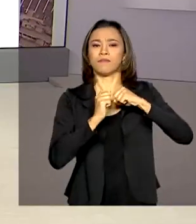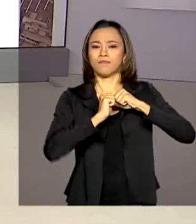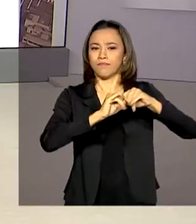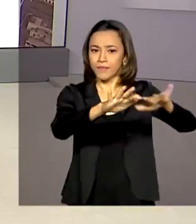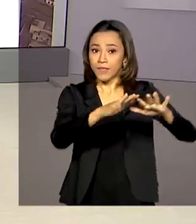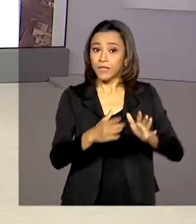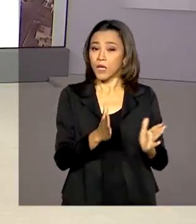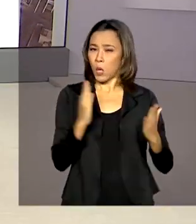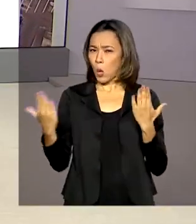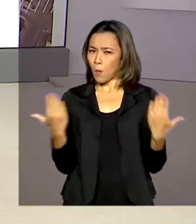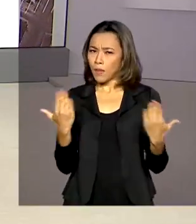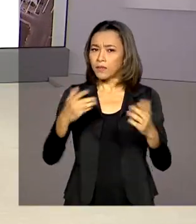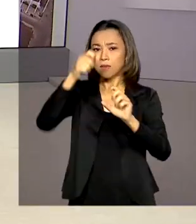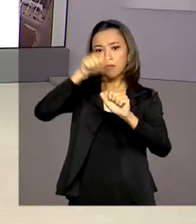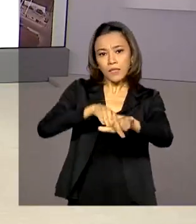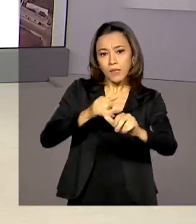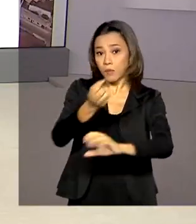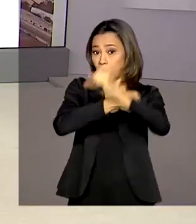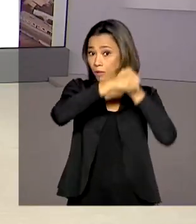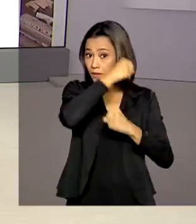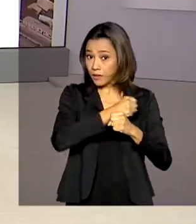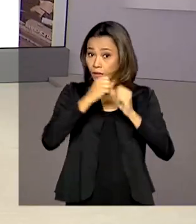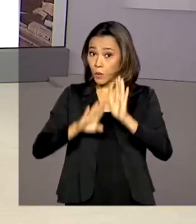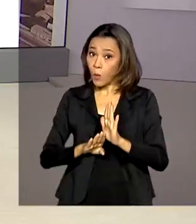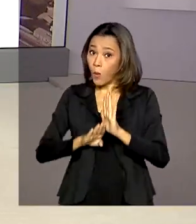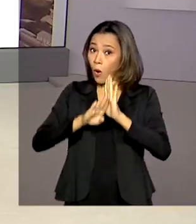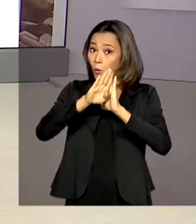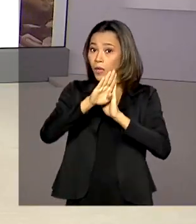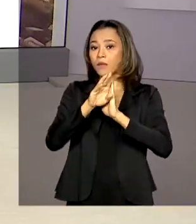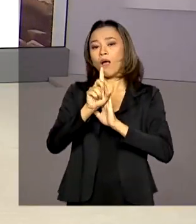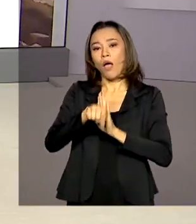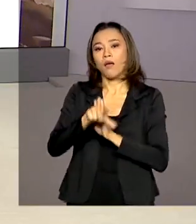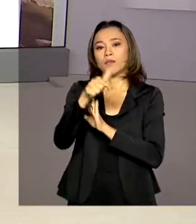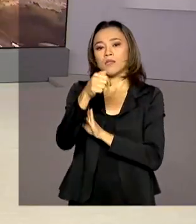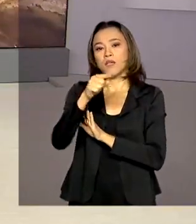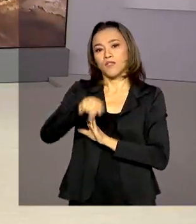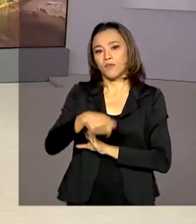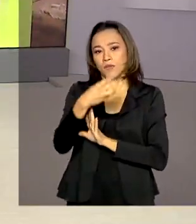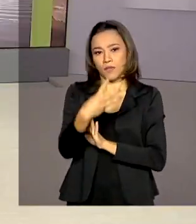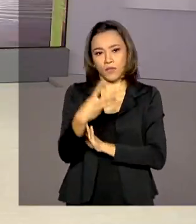com setembro do ano passado, o aumento nas vendas foi de 7,3%.